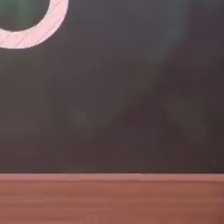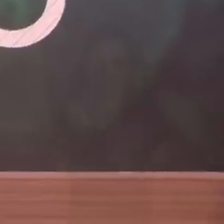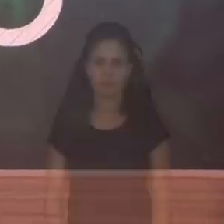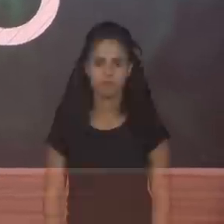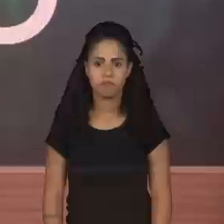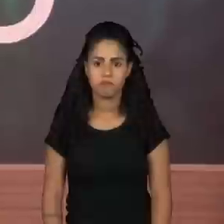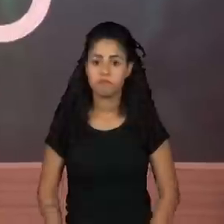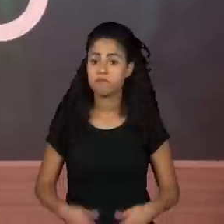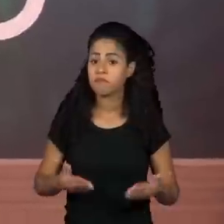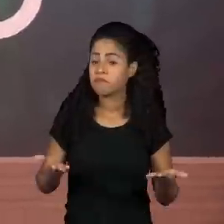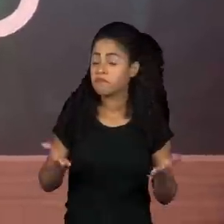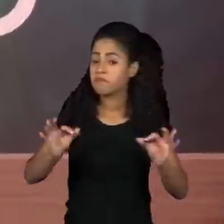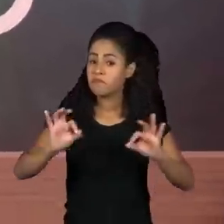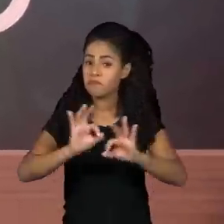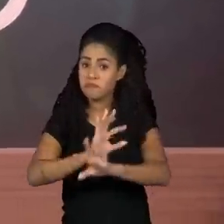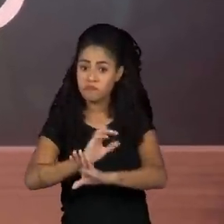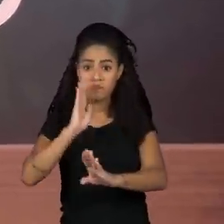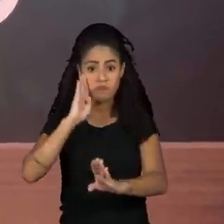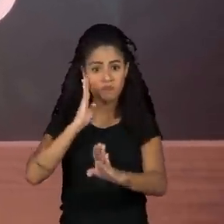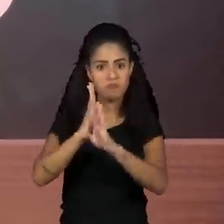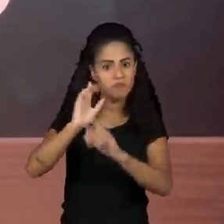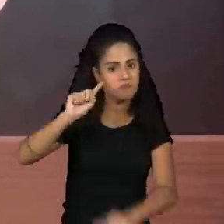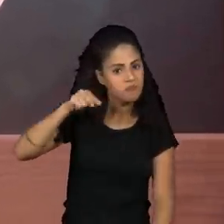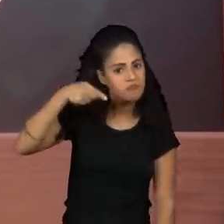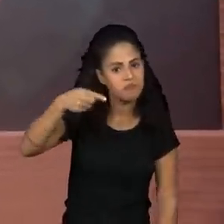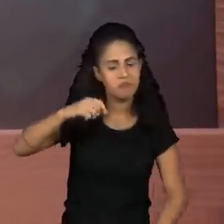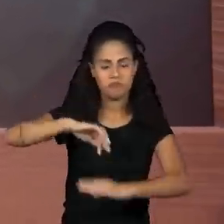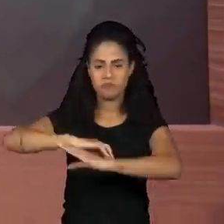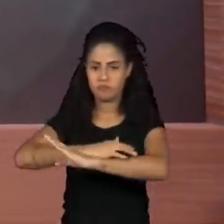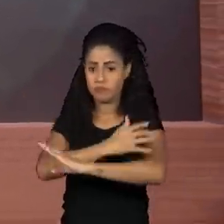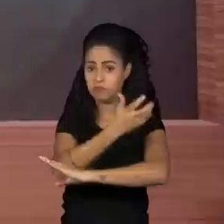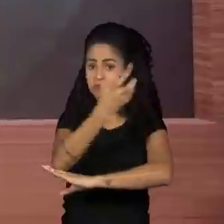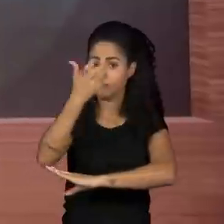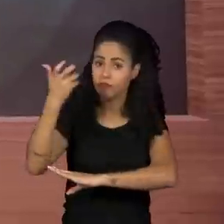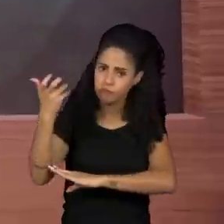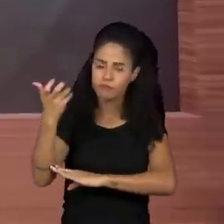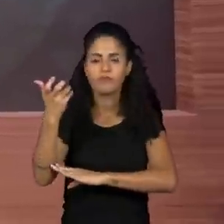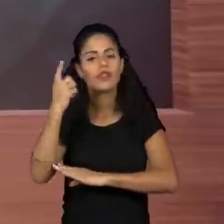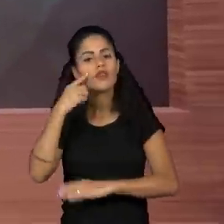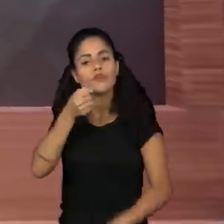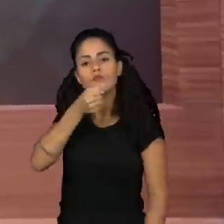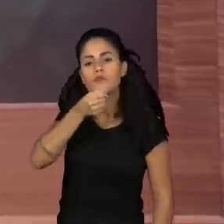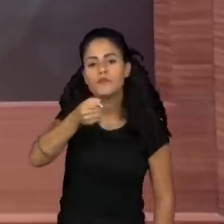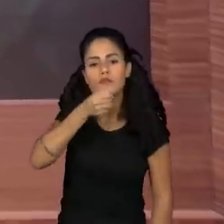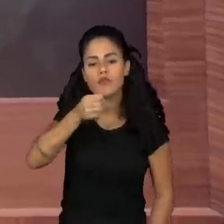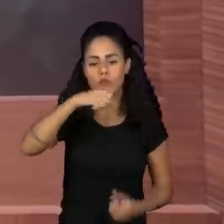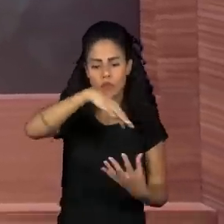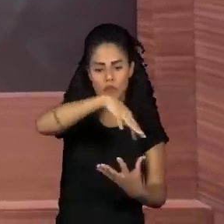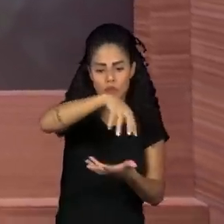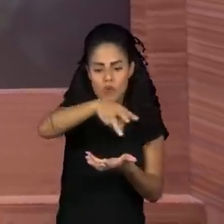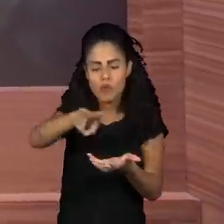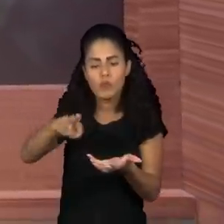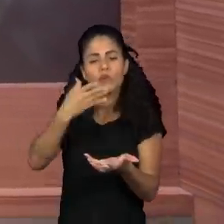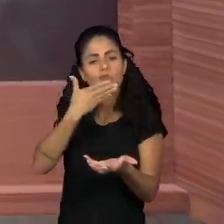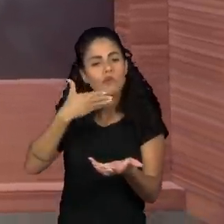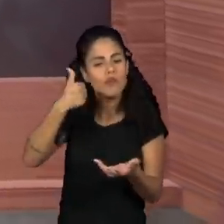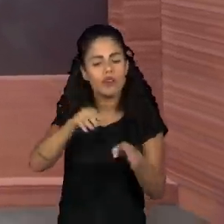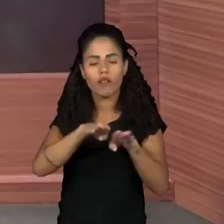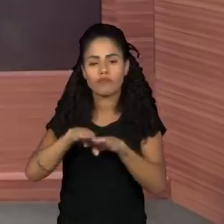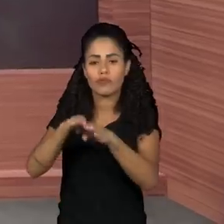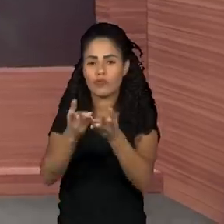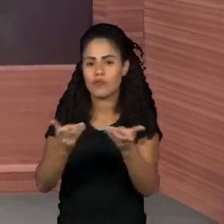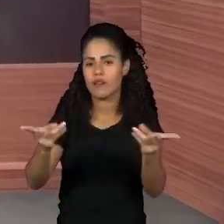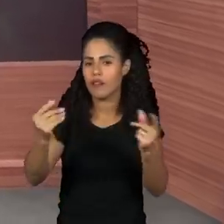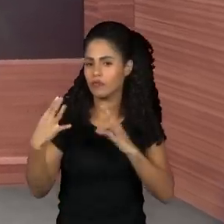Por hoje é só. A gente se encontra no próximo Repórter Eco com mais reportagens por um mundo melhor e mais digno para